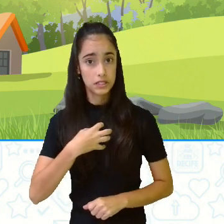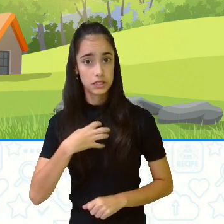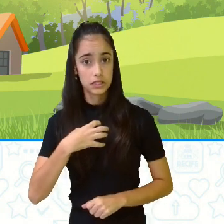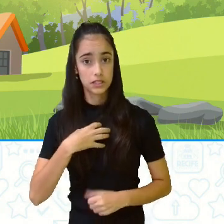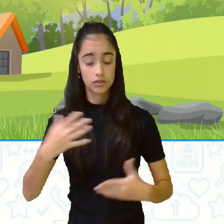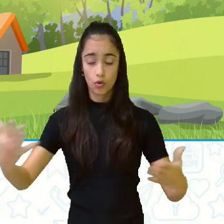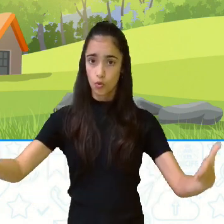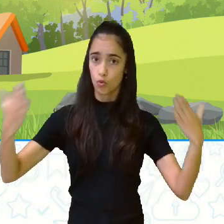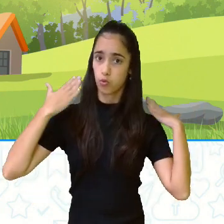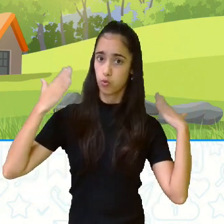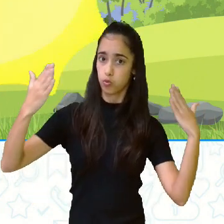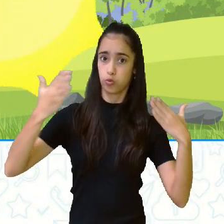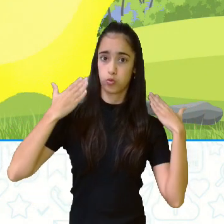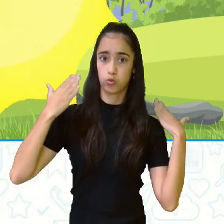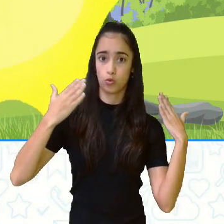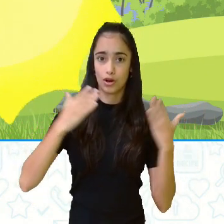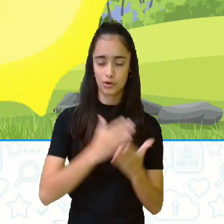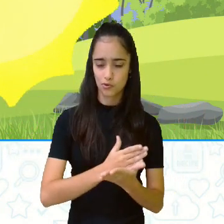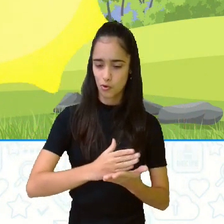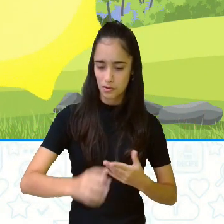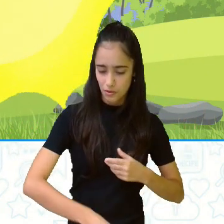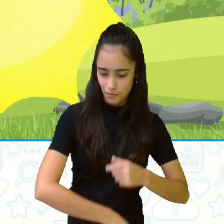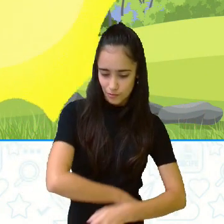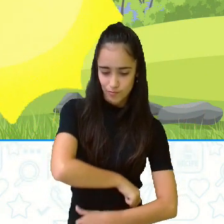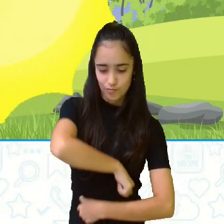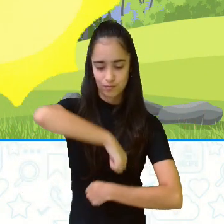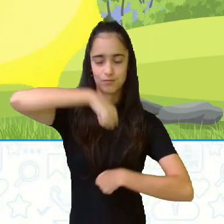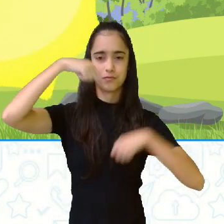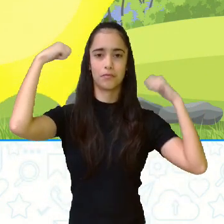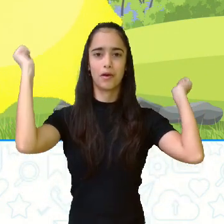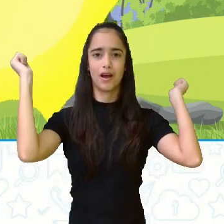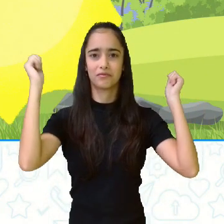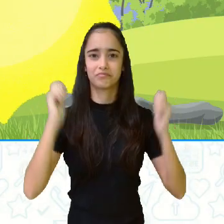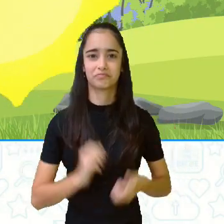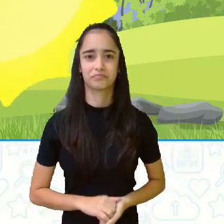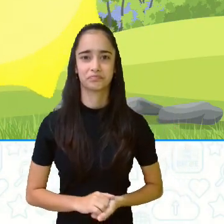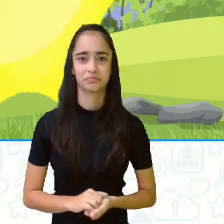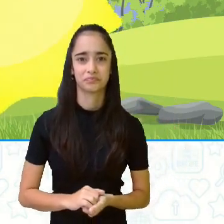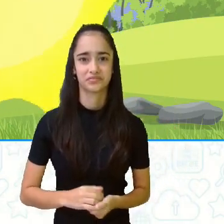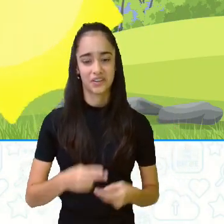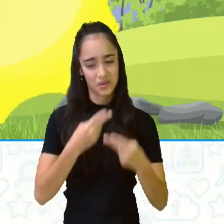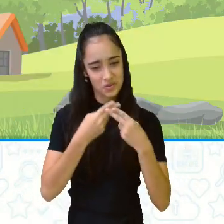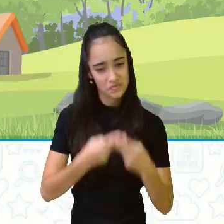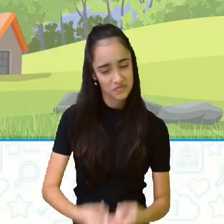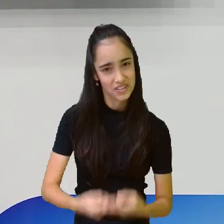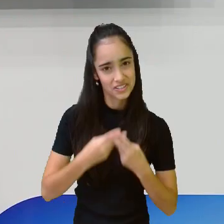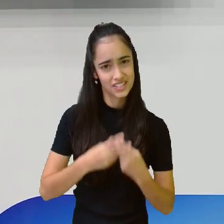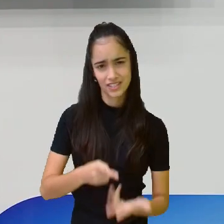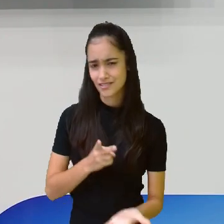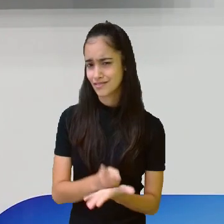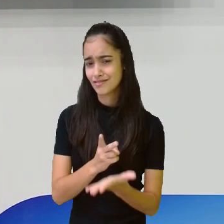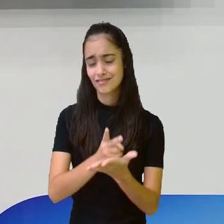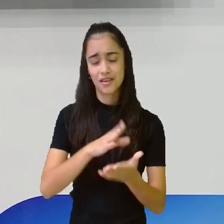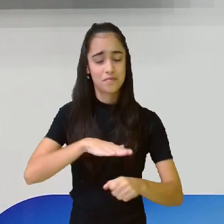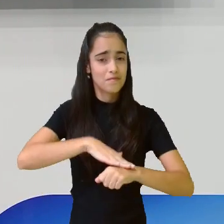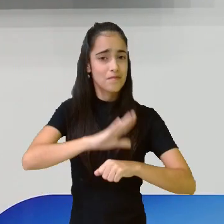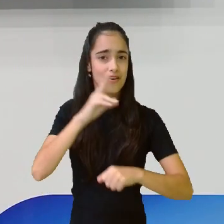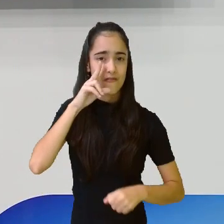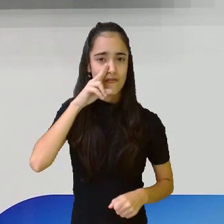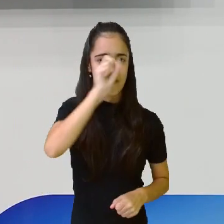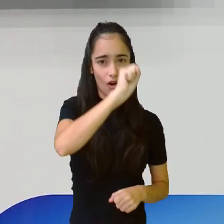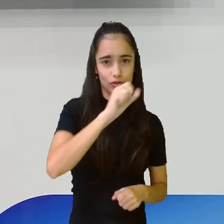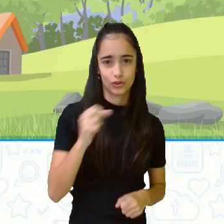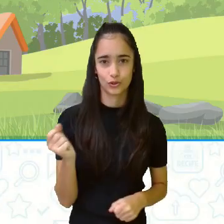acabasse tirando a roupa, tirando a blusa. Paciência é sempre mais forte que a violência.